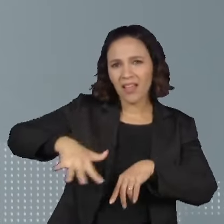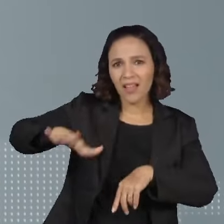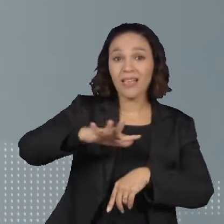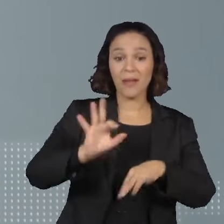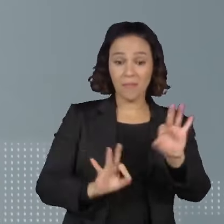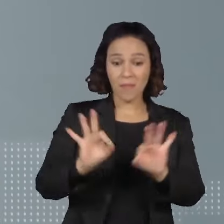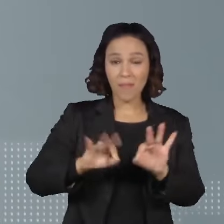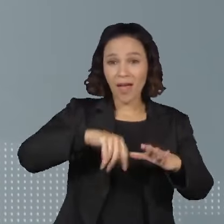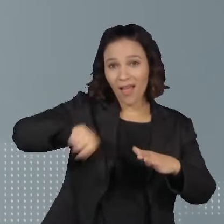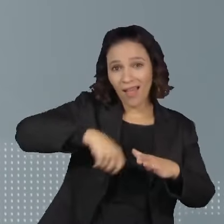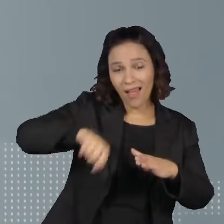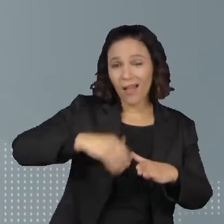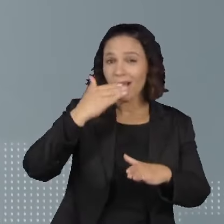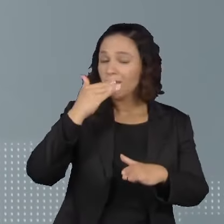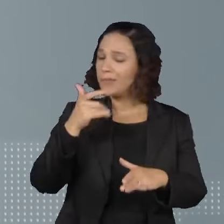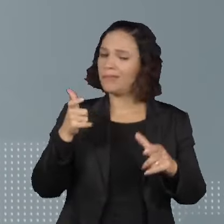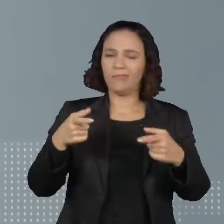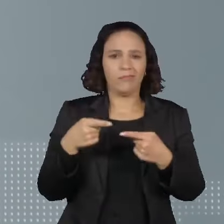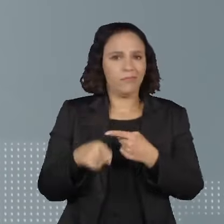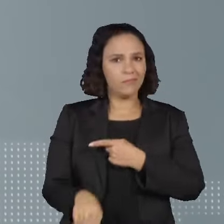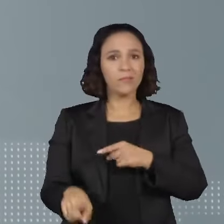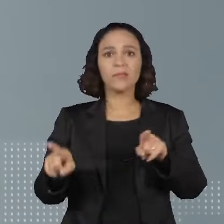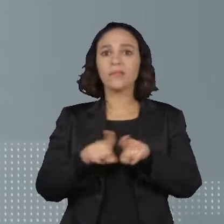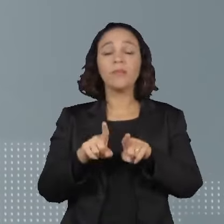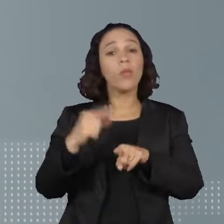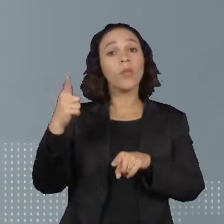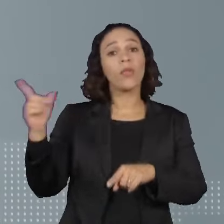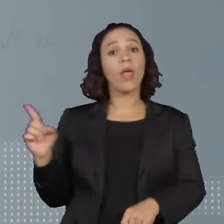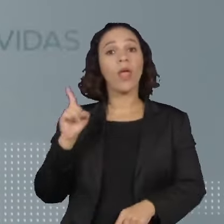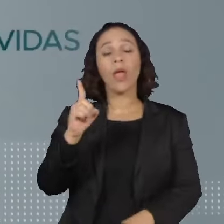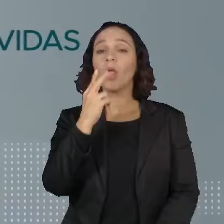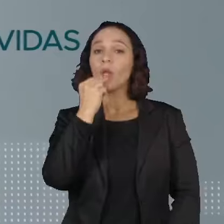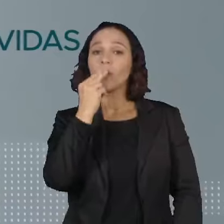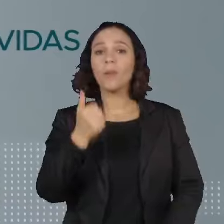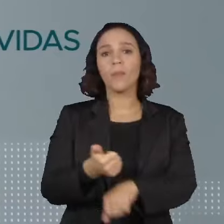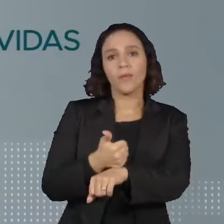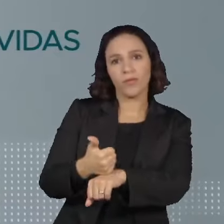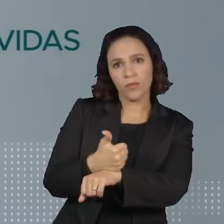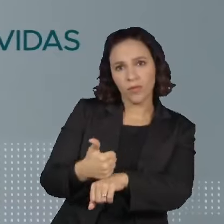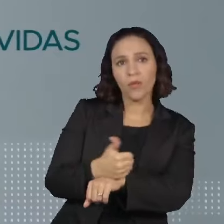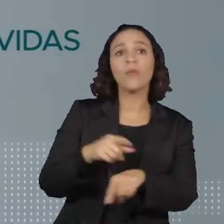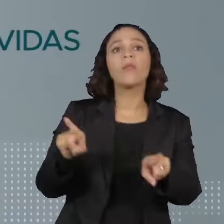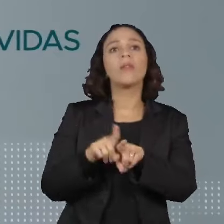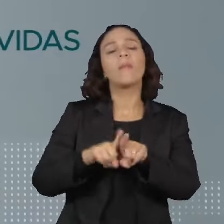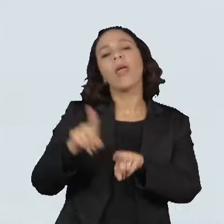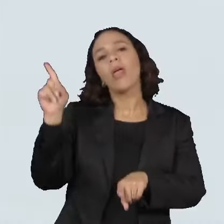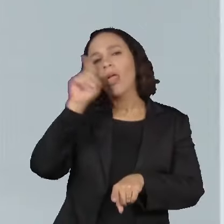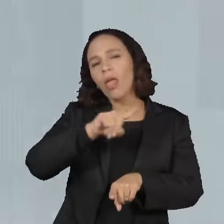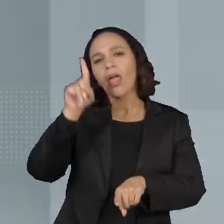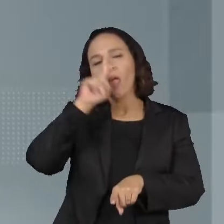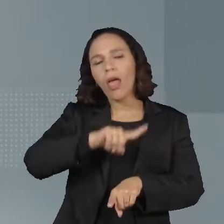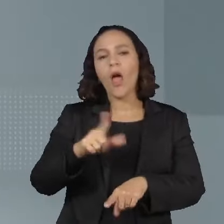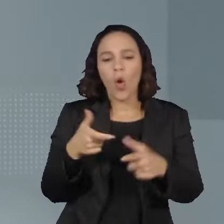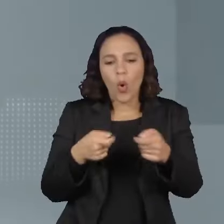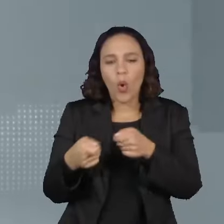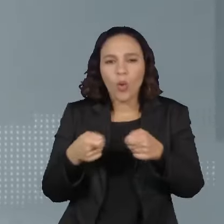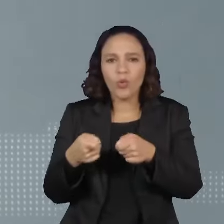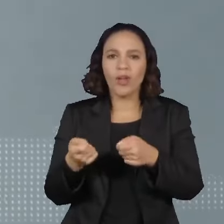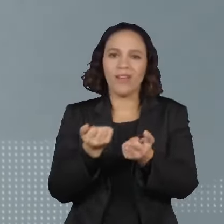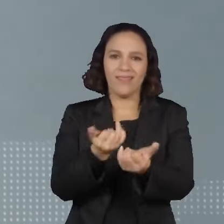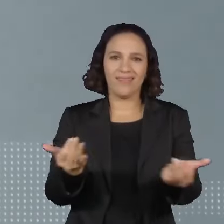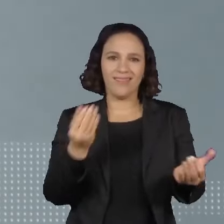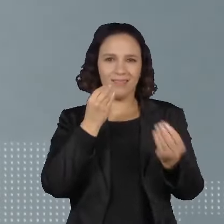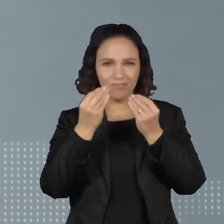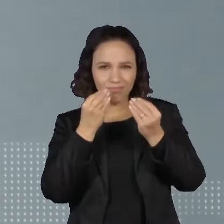preparo das refeições, ausência de nutricionistas e falha no controle das merendas servidas. Segundo a Controladoria